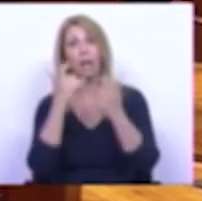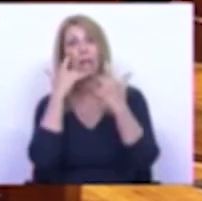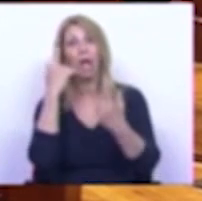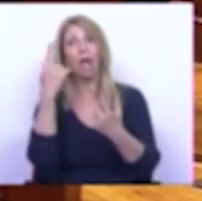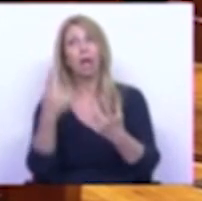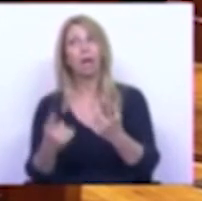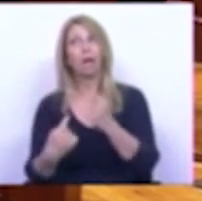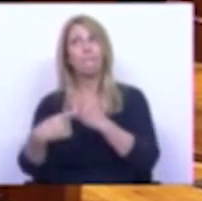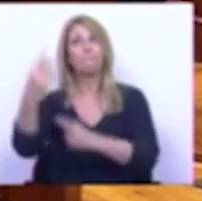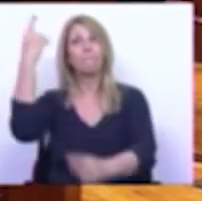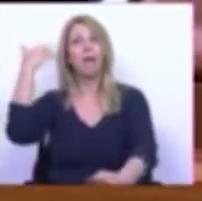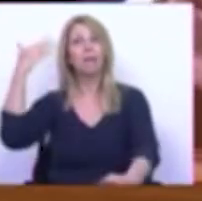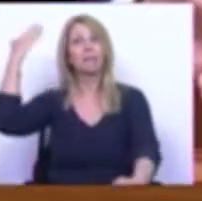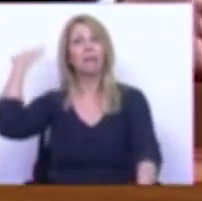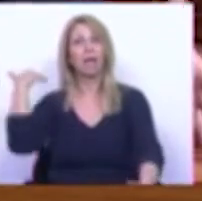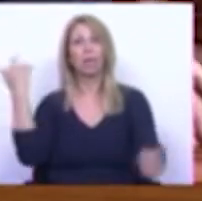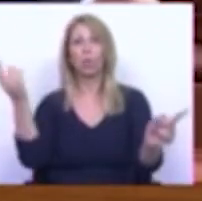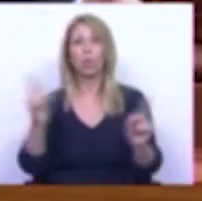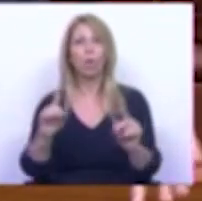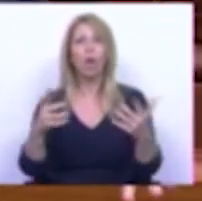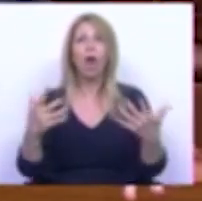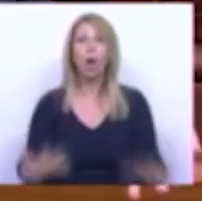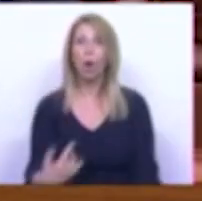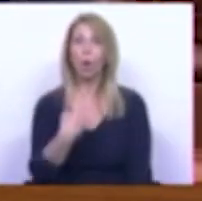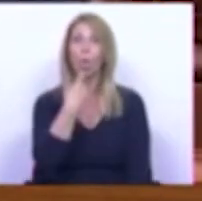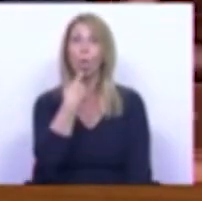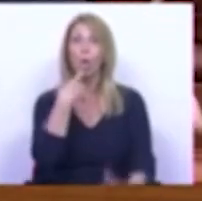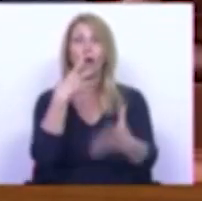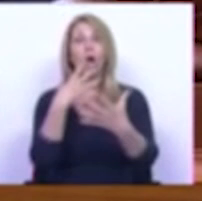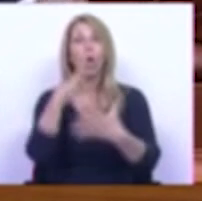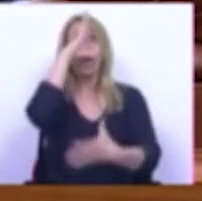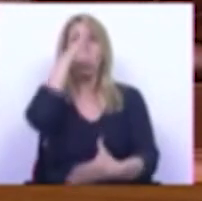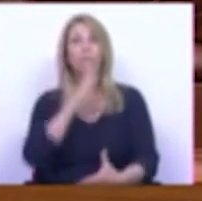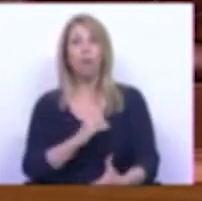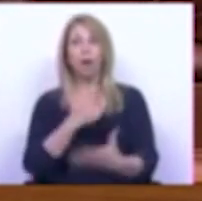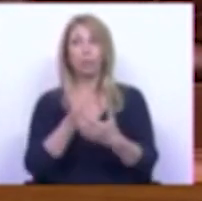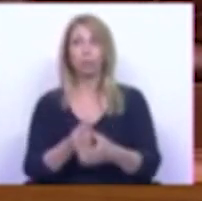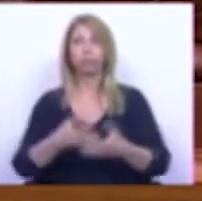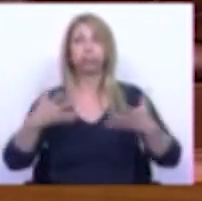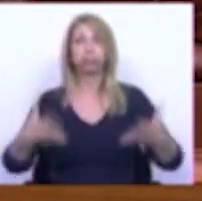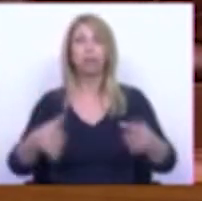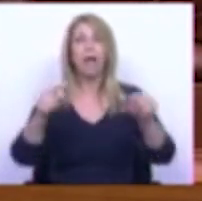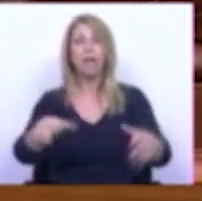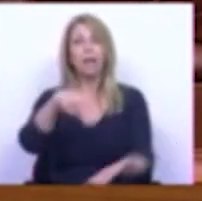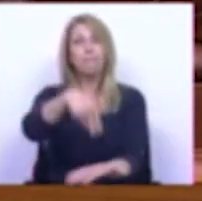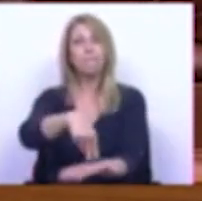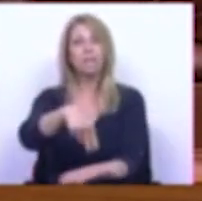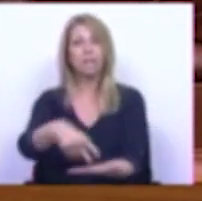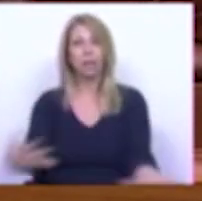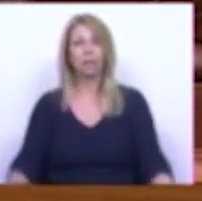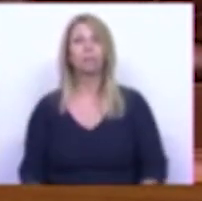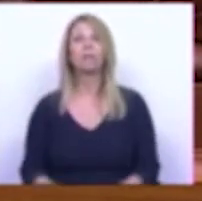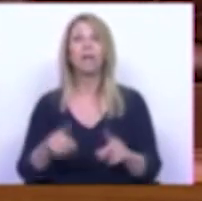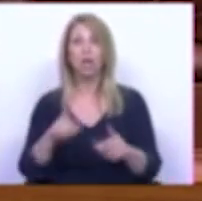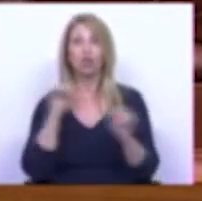passado e não deste enorme governo aqui embaixo presente é algo que choca profundamente